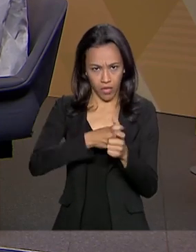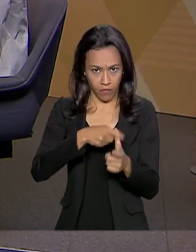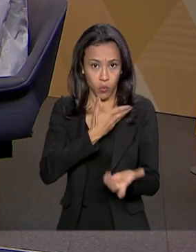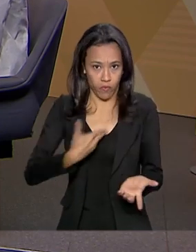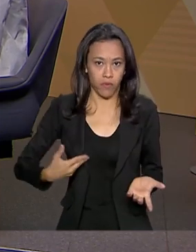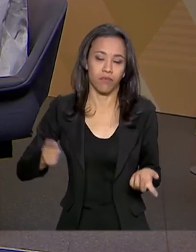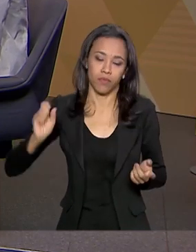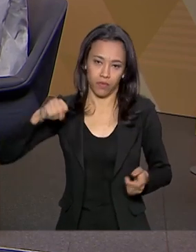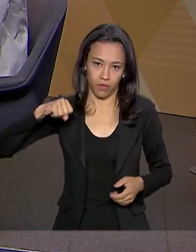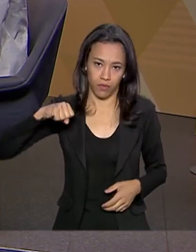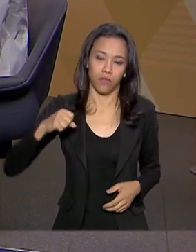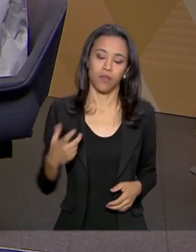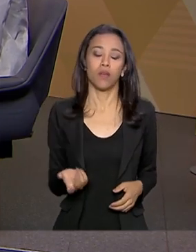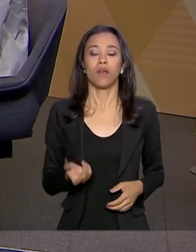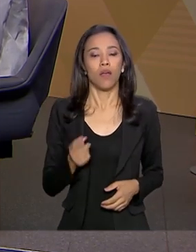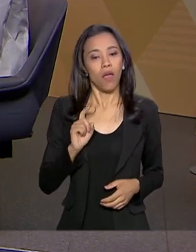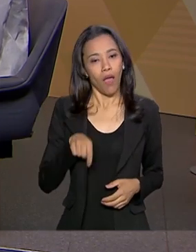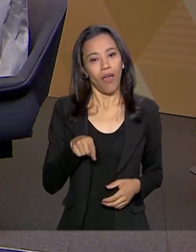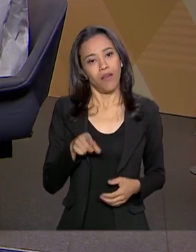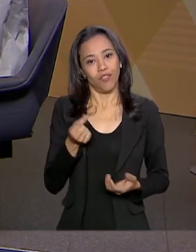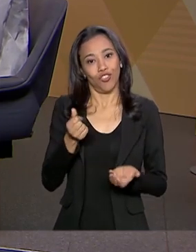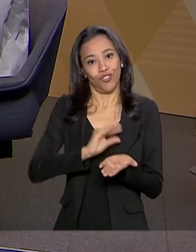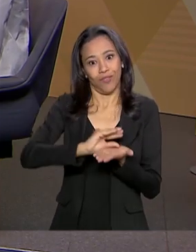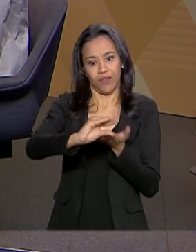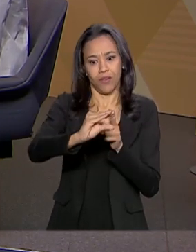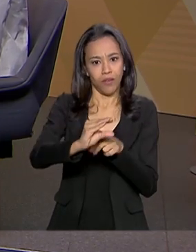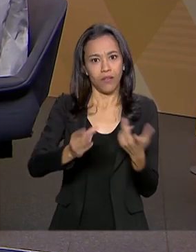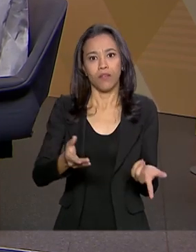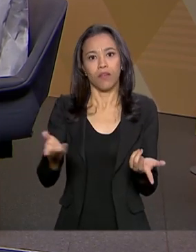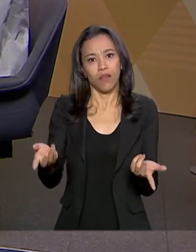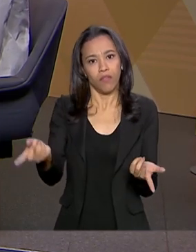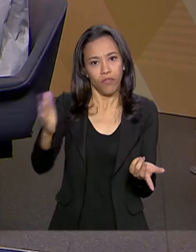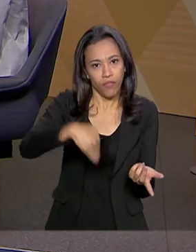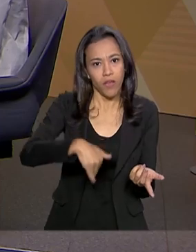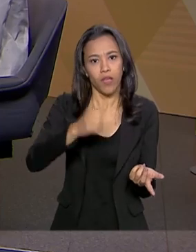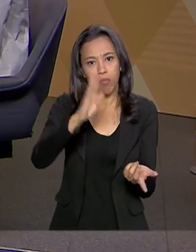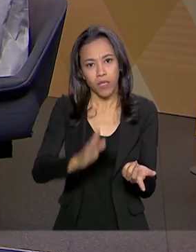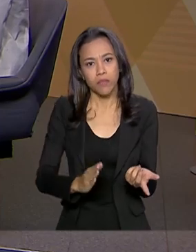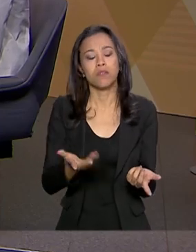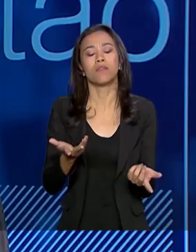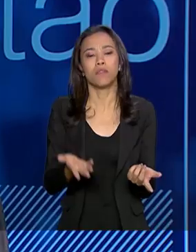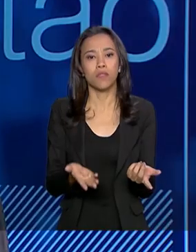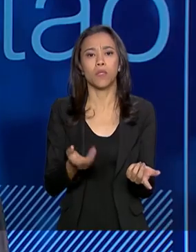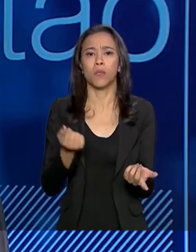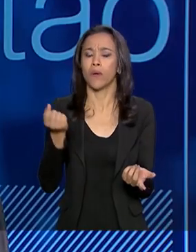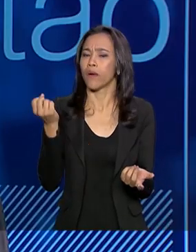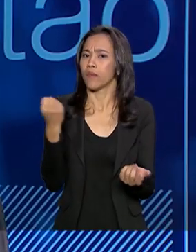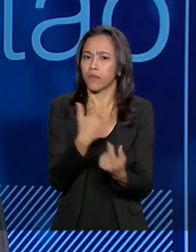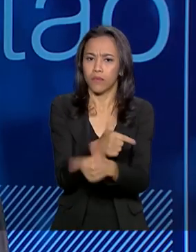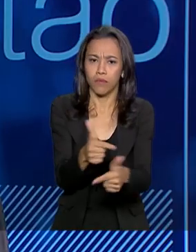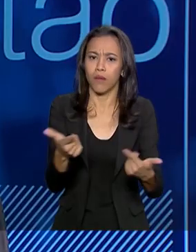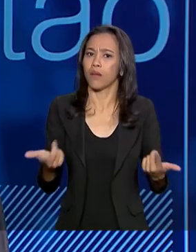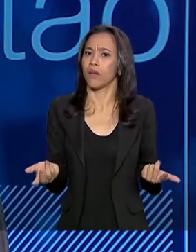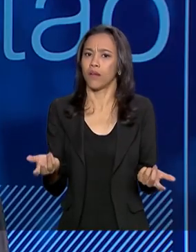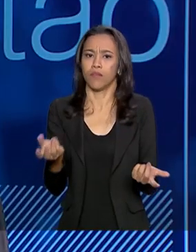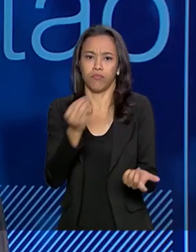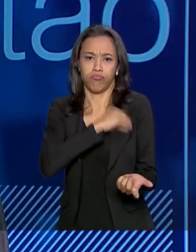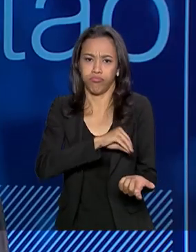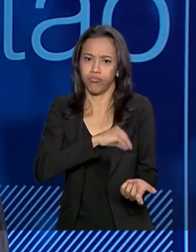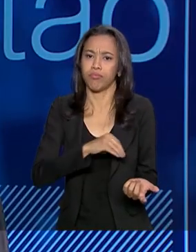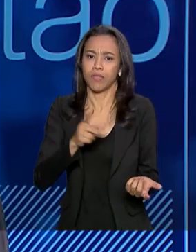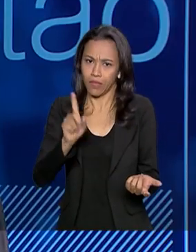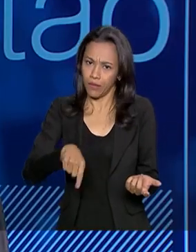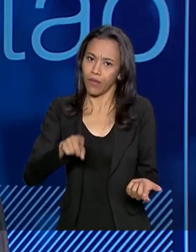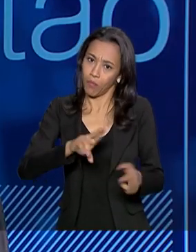mas, principalmente, acho que é a perspectiva de investimento que isso traz para o Brasil como todo, geração de investimento, emprego, renda, um leilão dessa